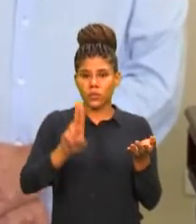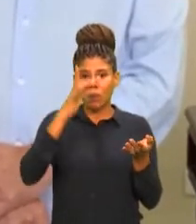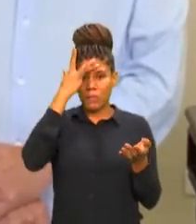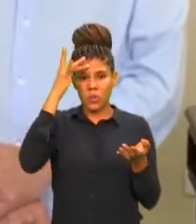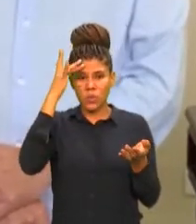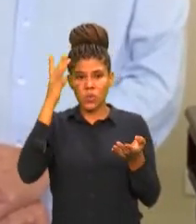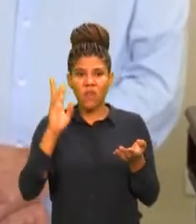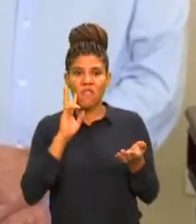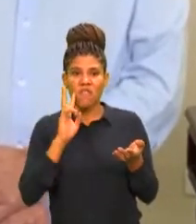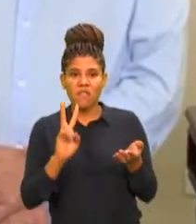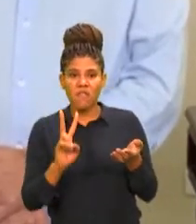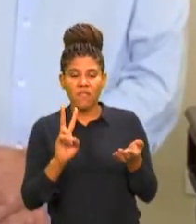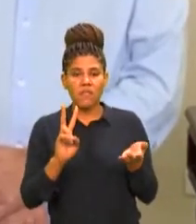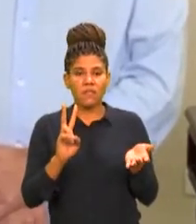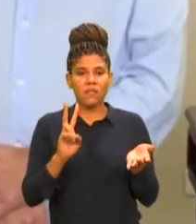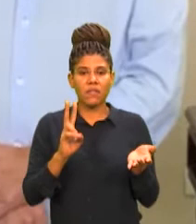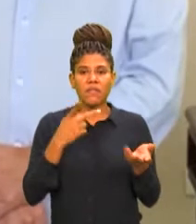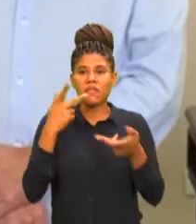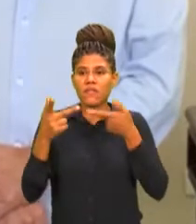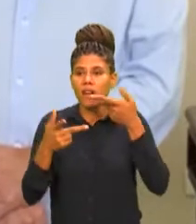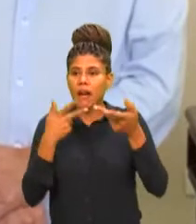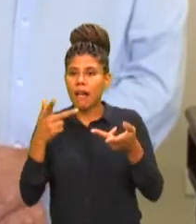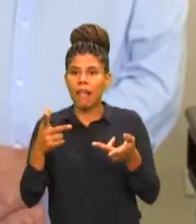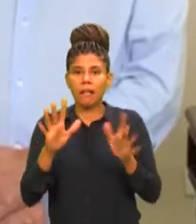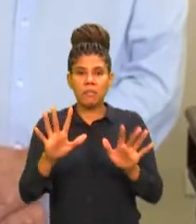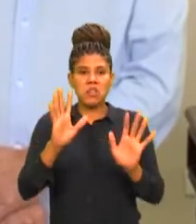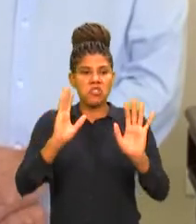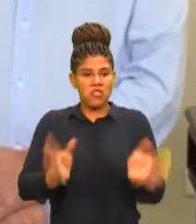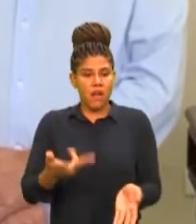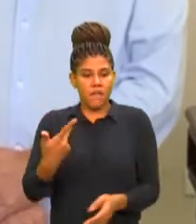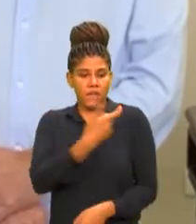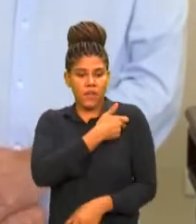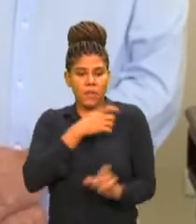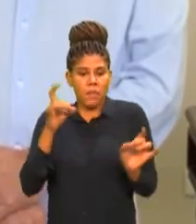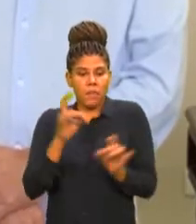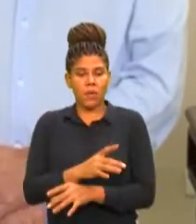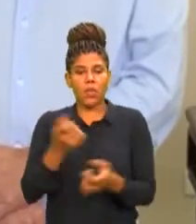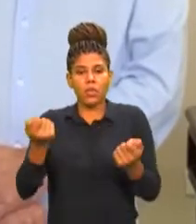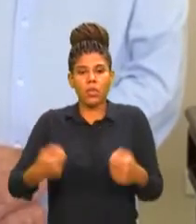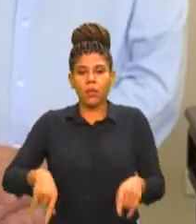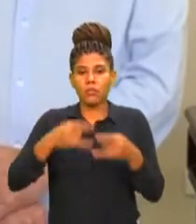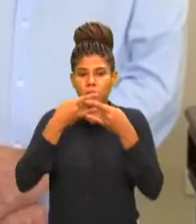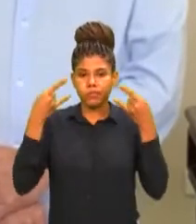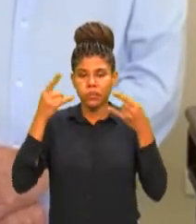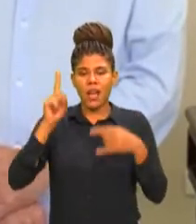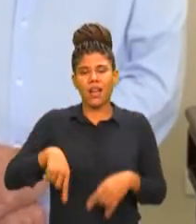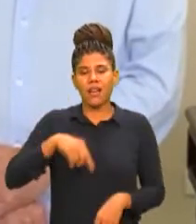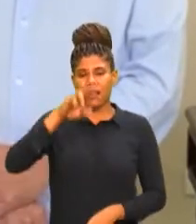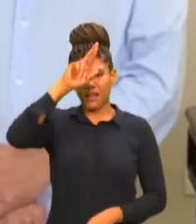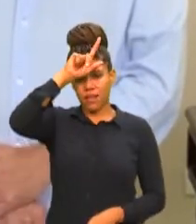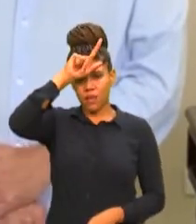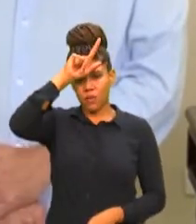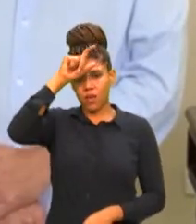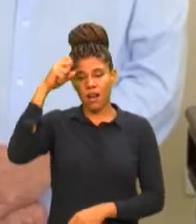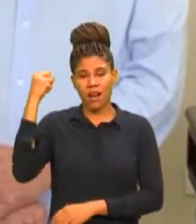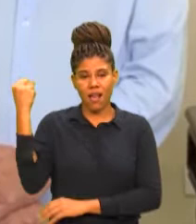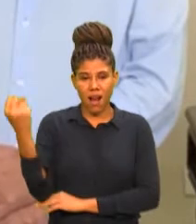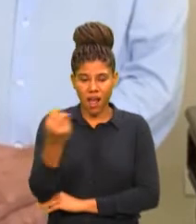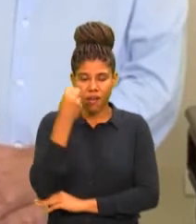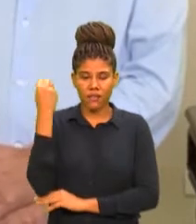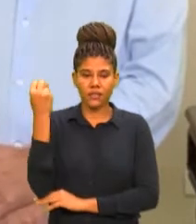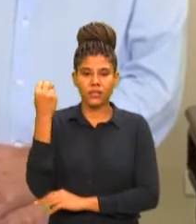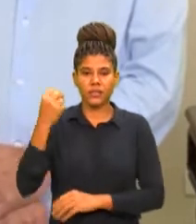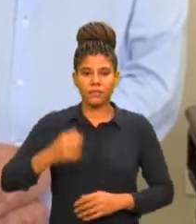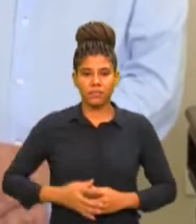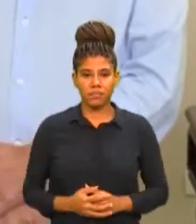que para quem foi vacinado não use mais a máscara, isso é um equívoco, é um erro grave. Portanto, a nossa